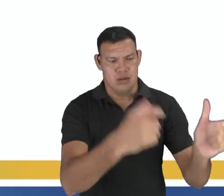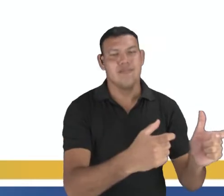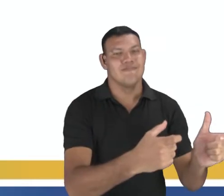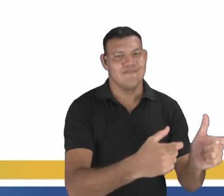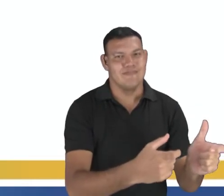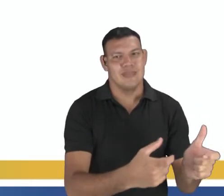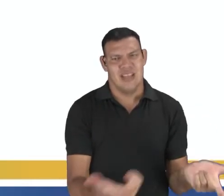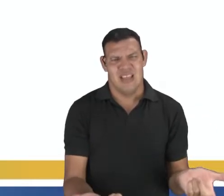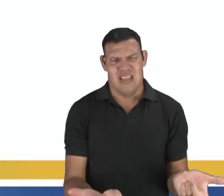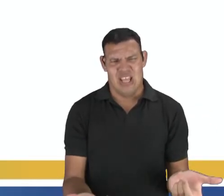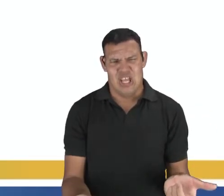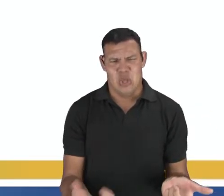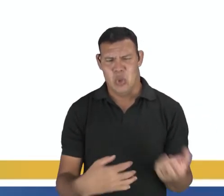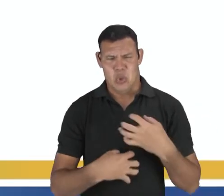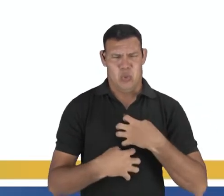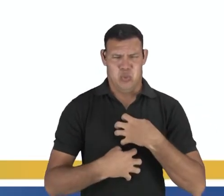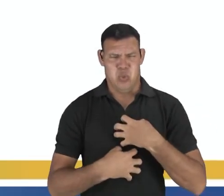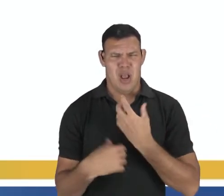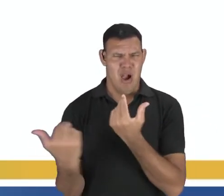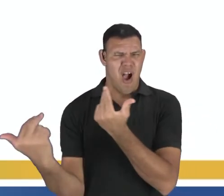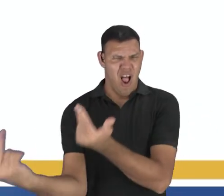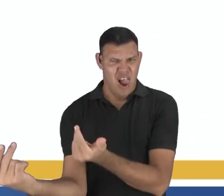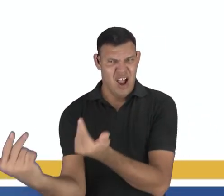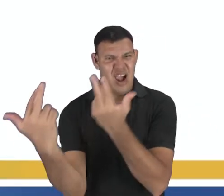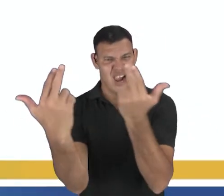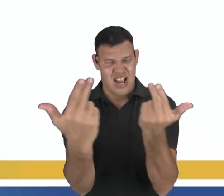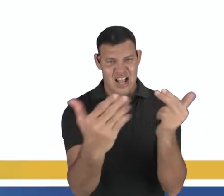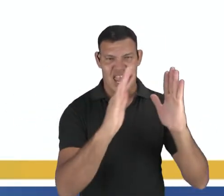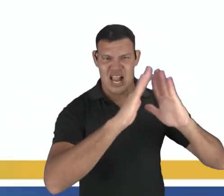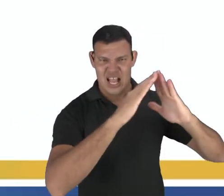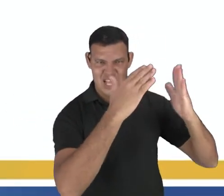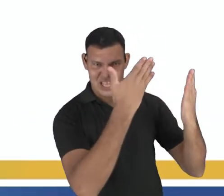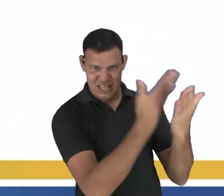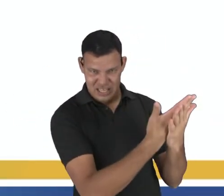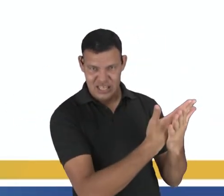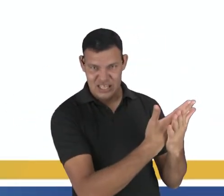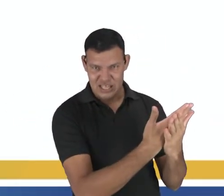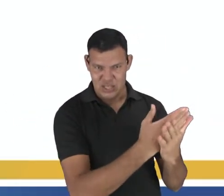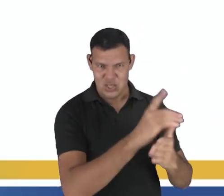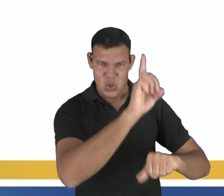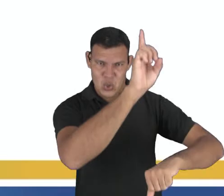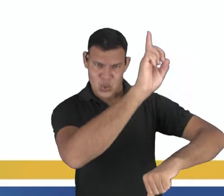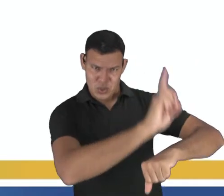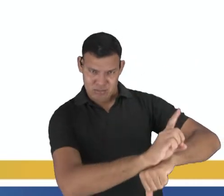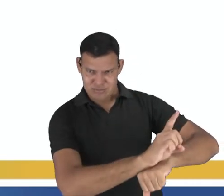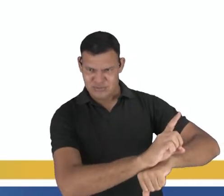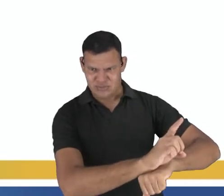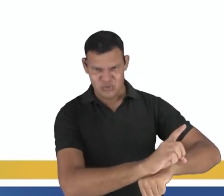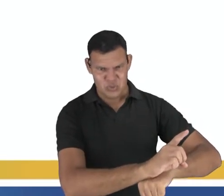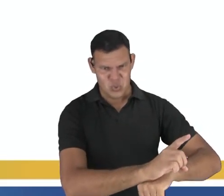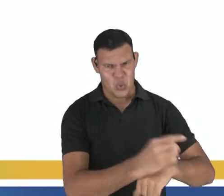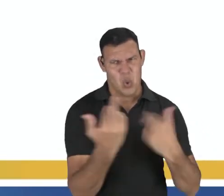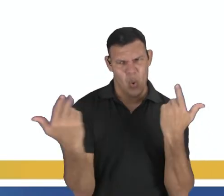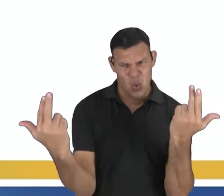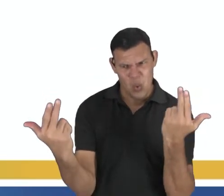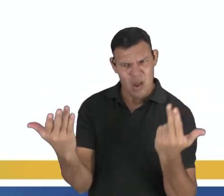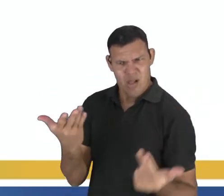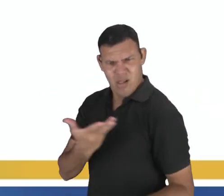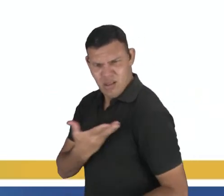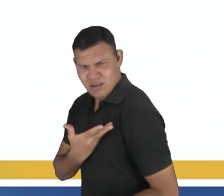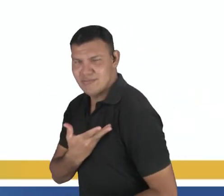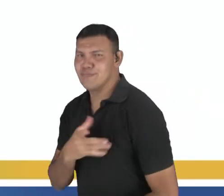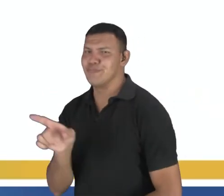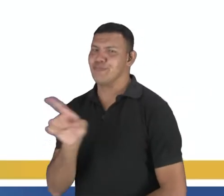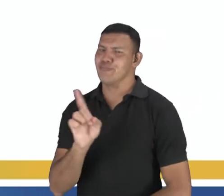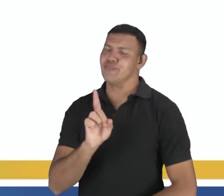vai falar da mesma forma na escola, com o seu diretor, com os seus amigos. Você vai